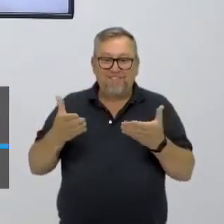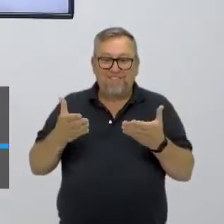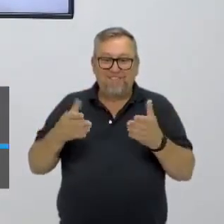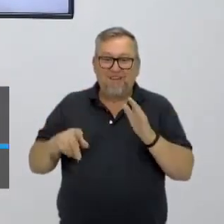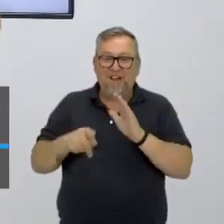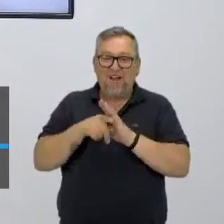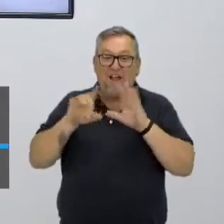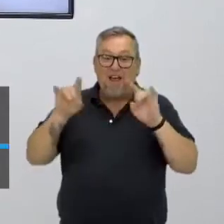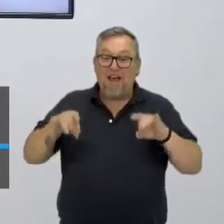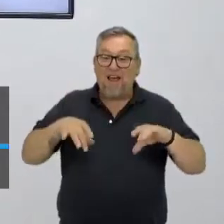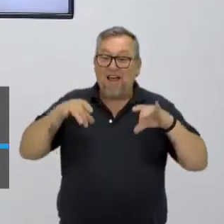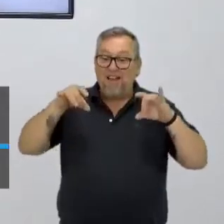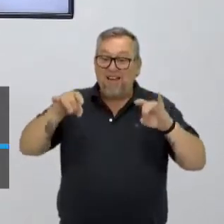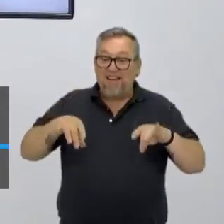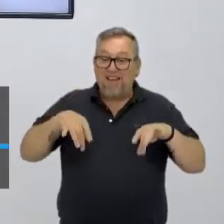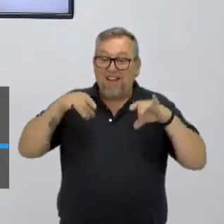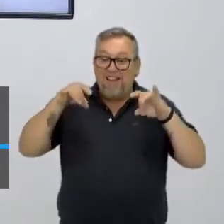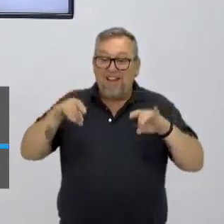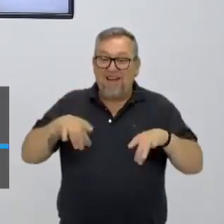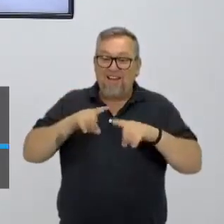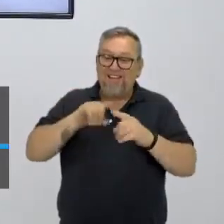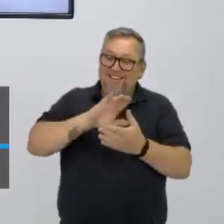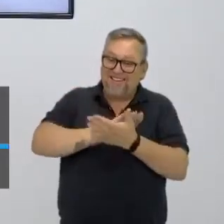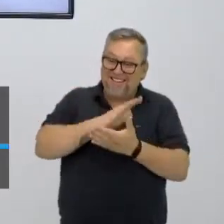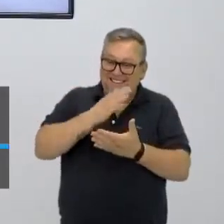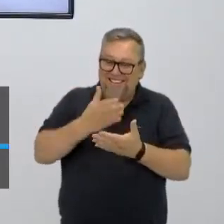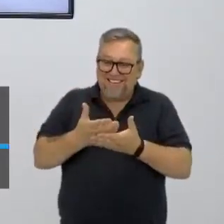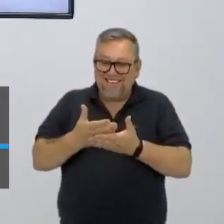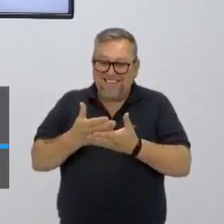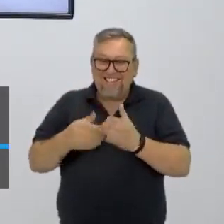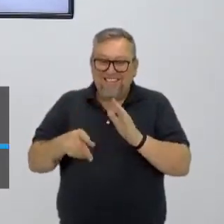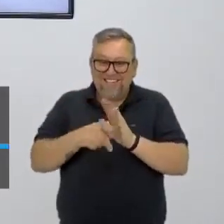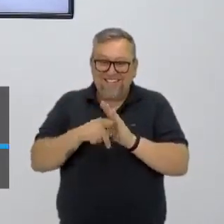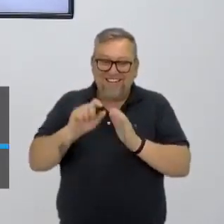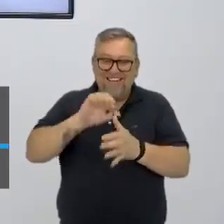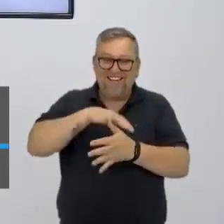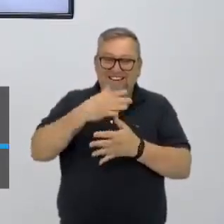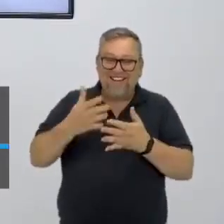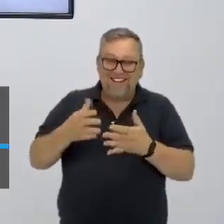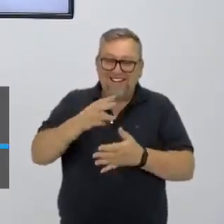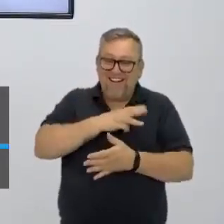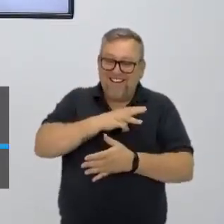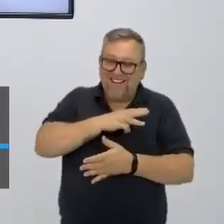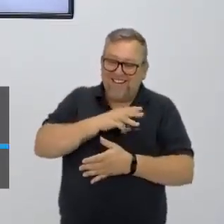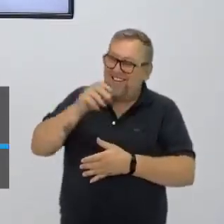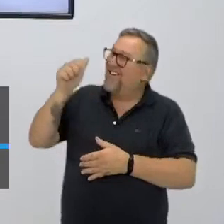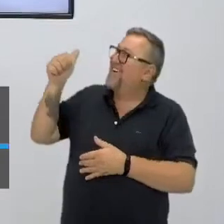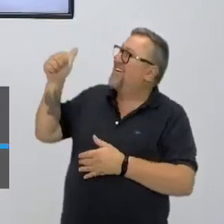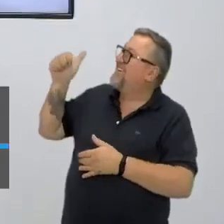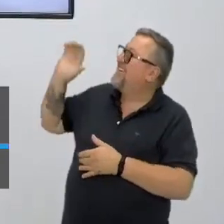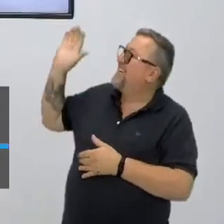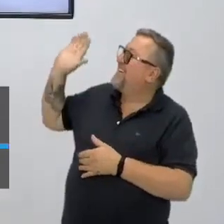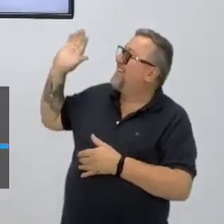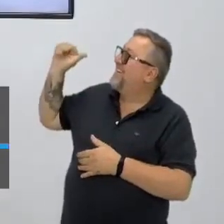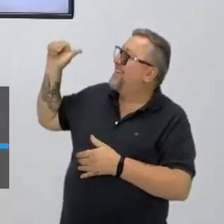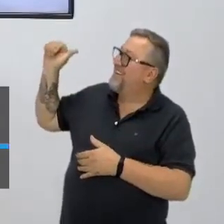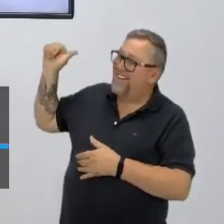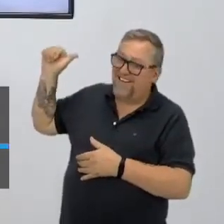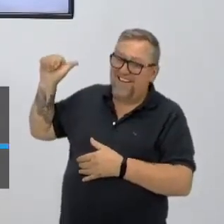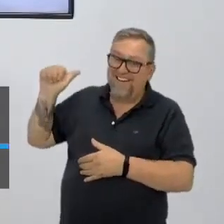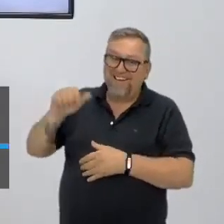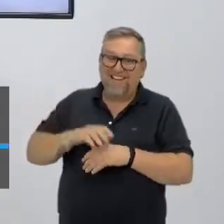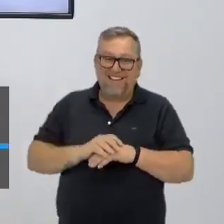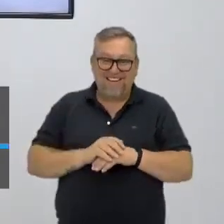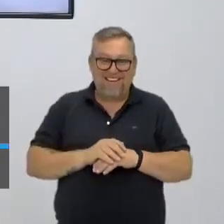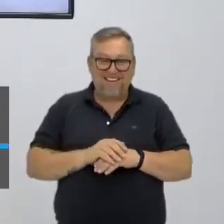da Austrália, a gente tem ali o intérprete de Libras, Sidney, olha aí, que está aí junto com